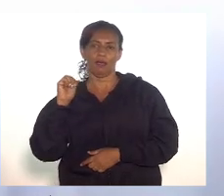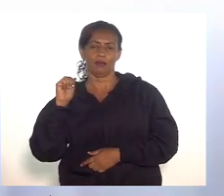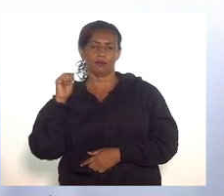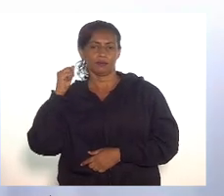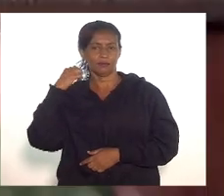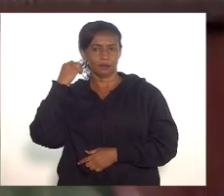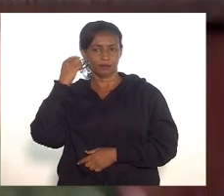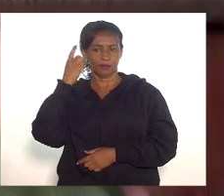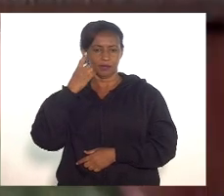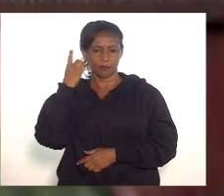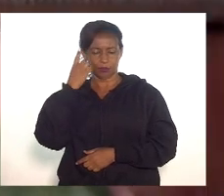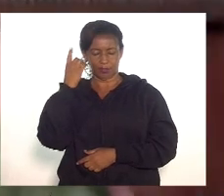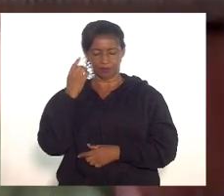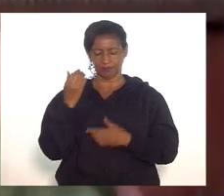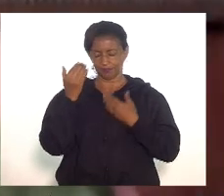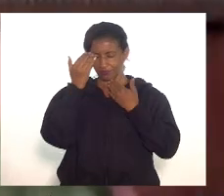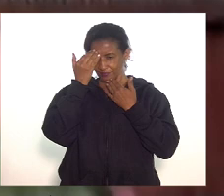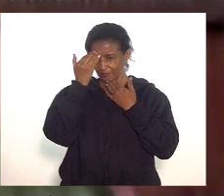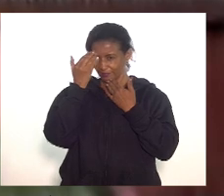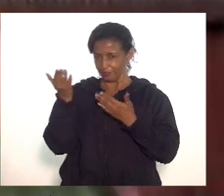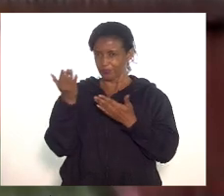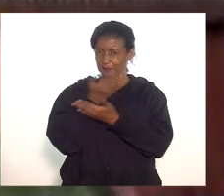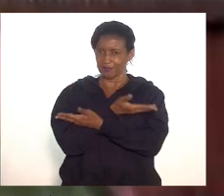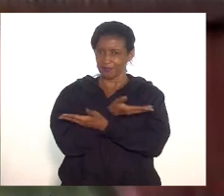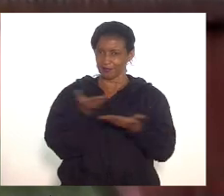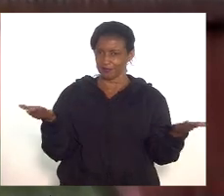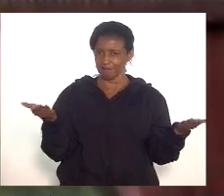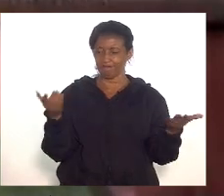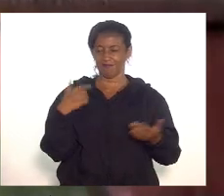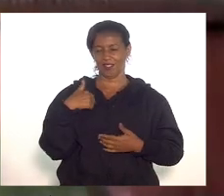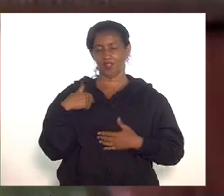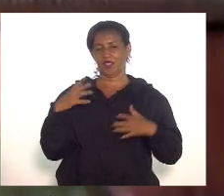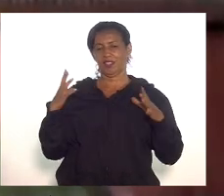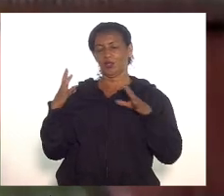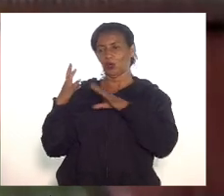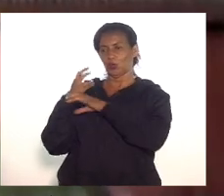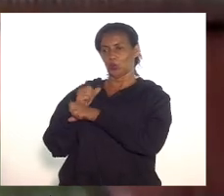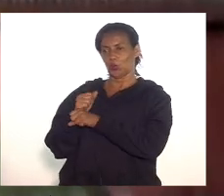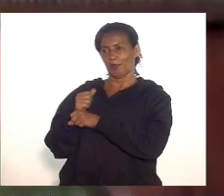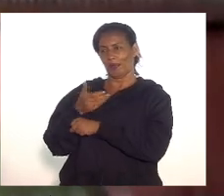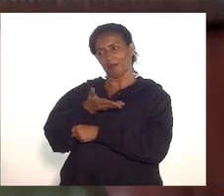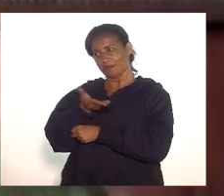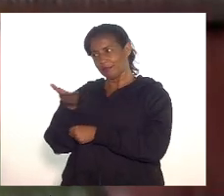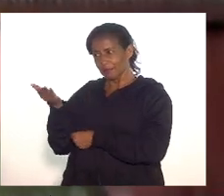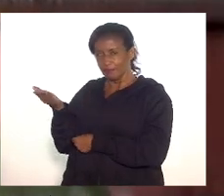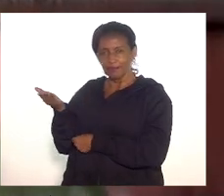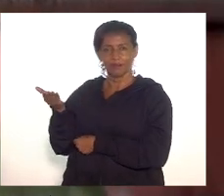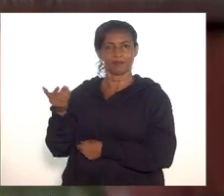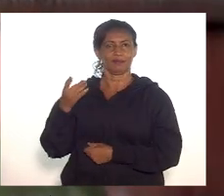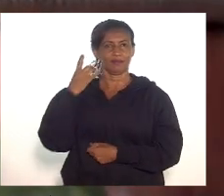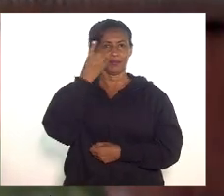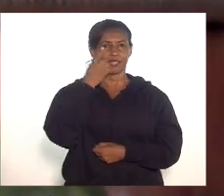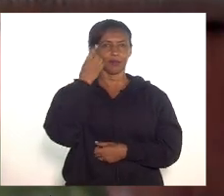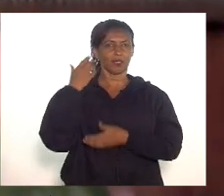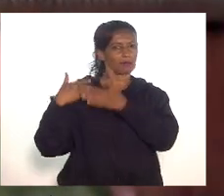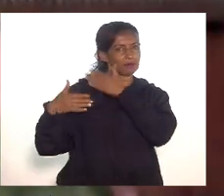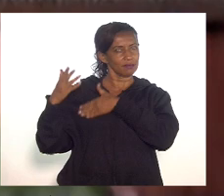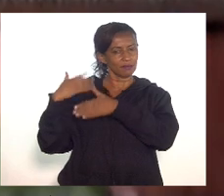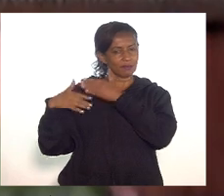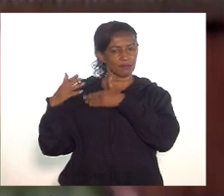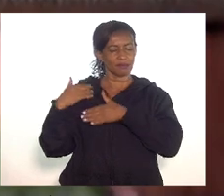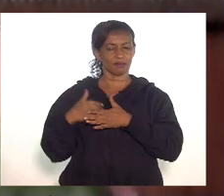Boa tarde, presidenta. Boa tarde a todos e todas. Eu quero me somar à fala dos meus colegas que me antecederam,